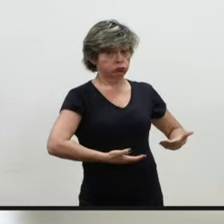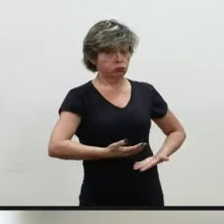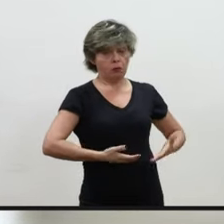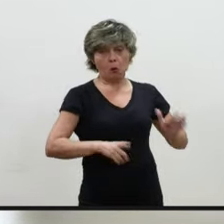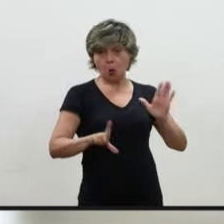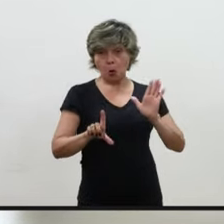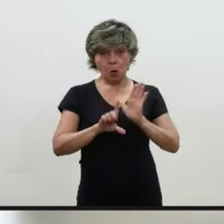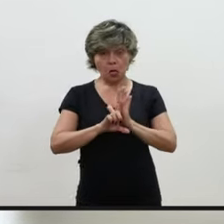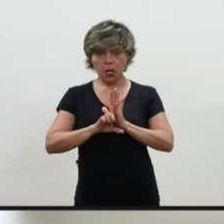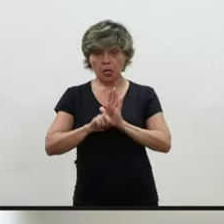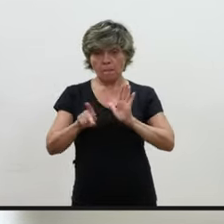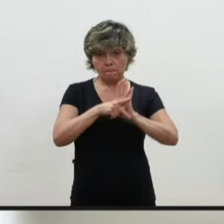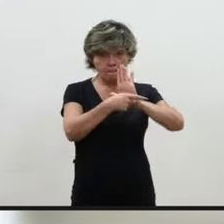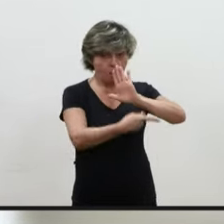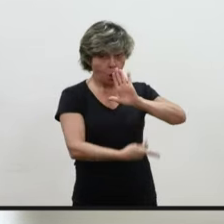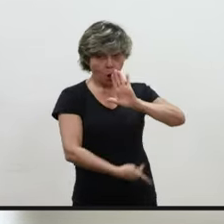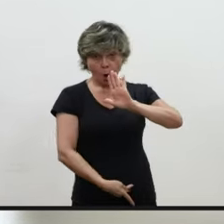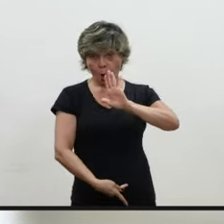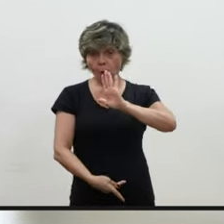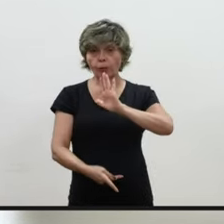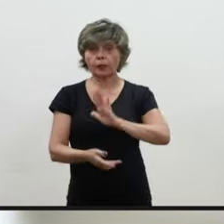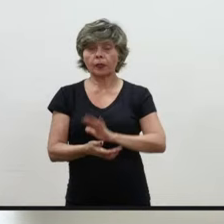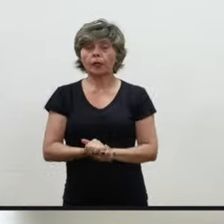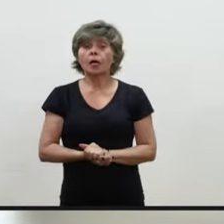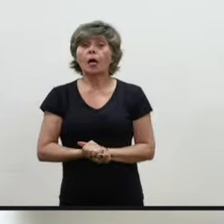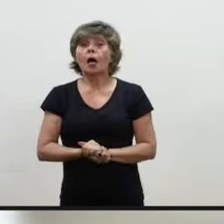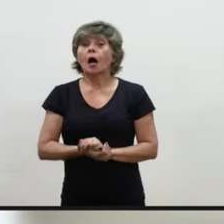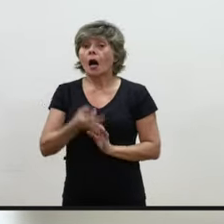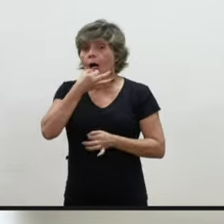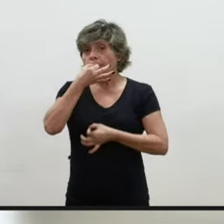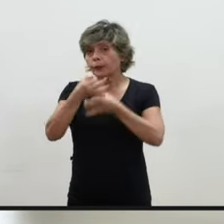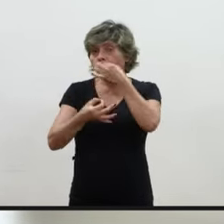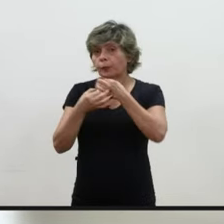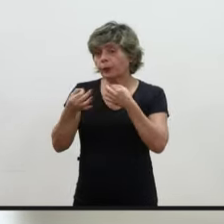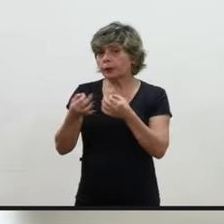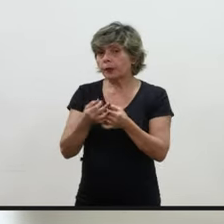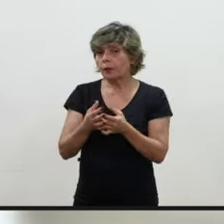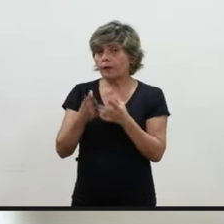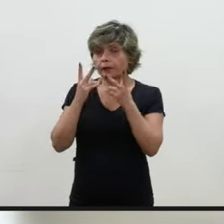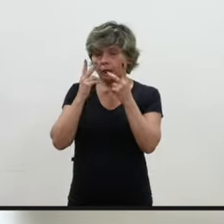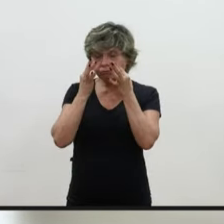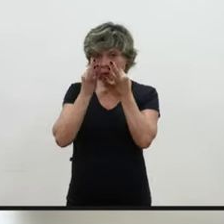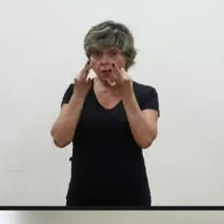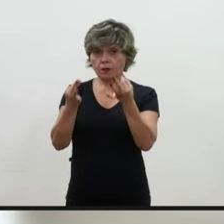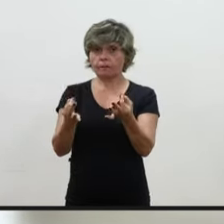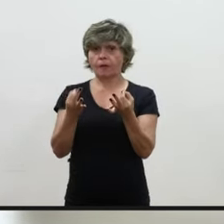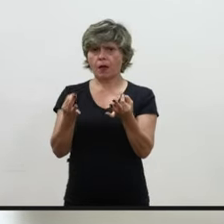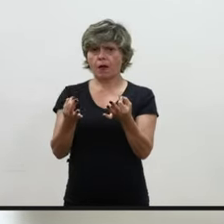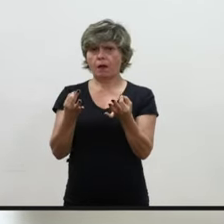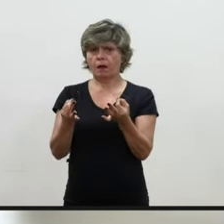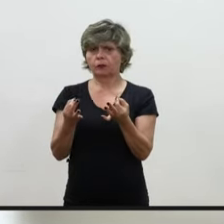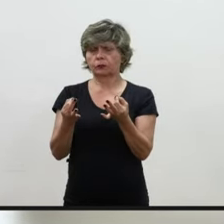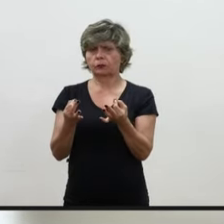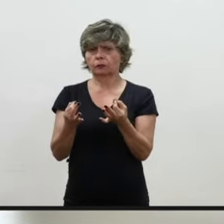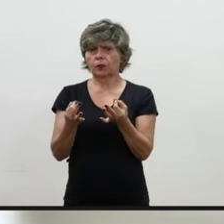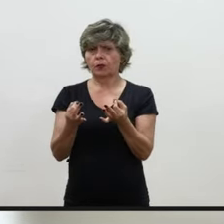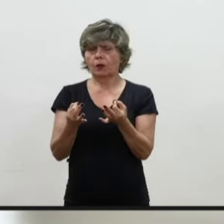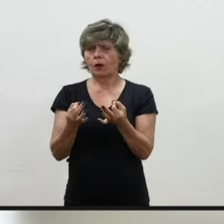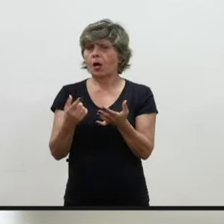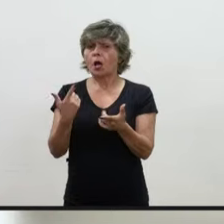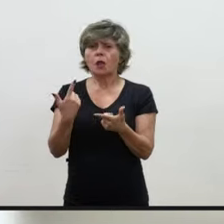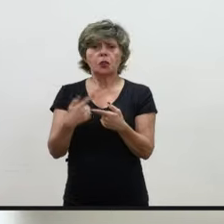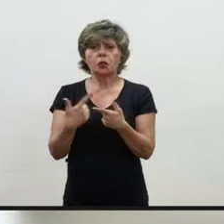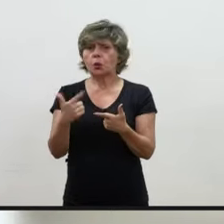eu estou manifestando por alertar o presidente da Câmara Municipal que não consta registro nesse